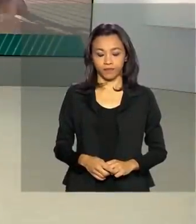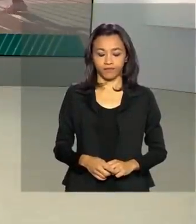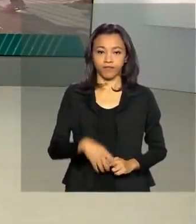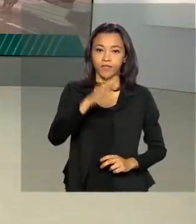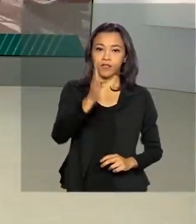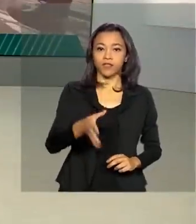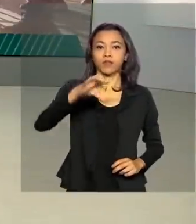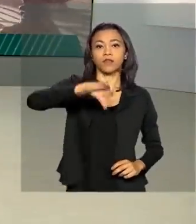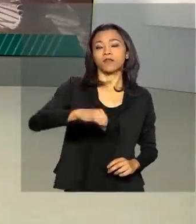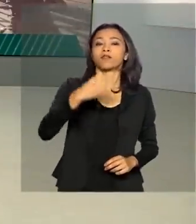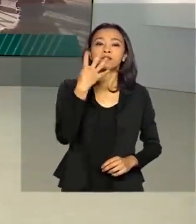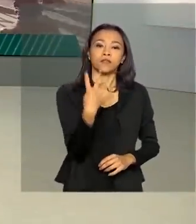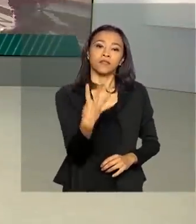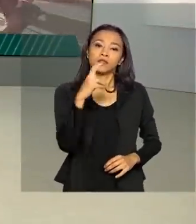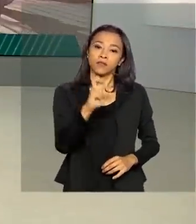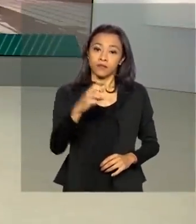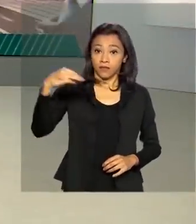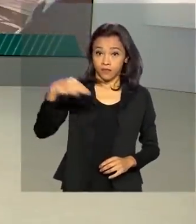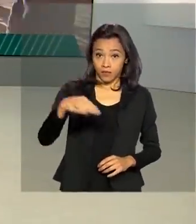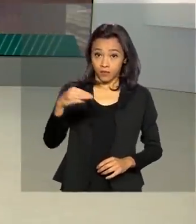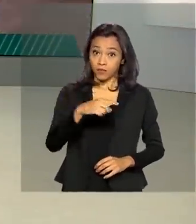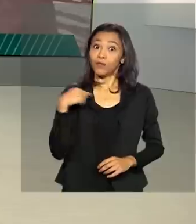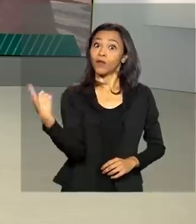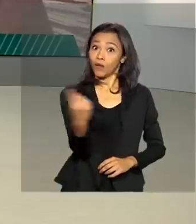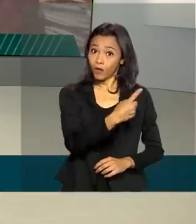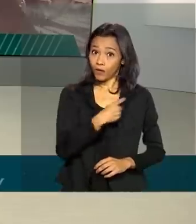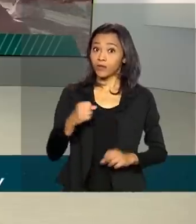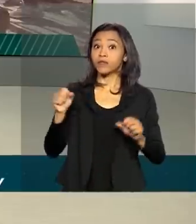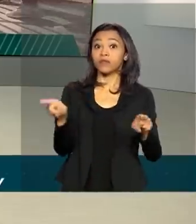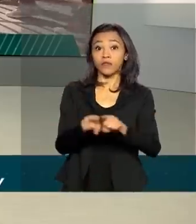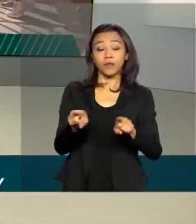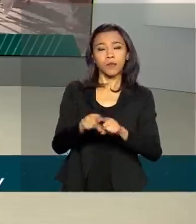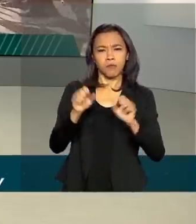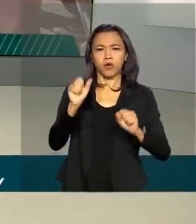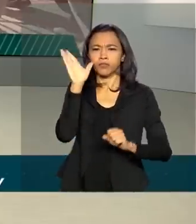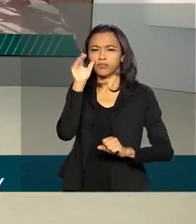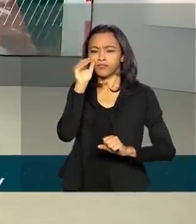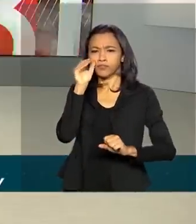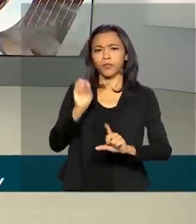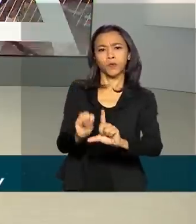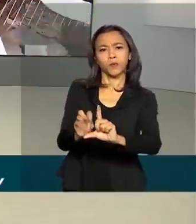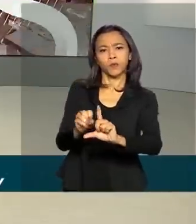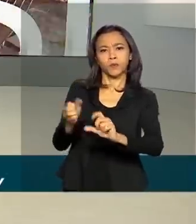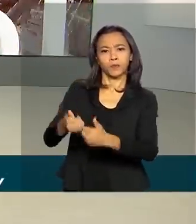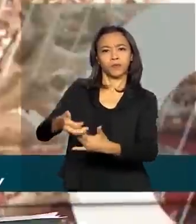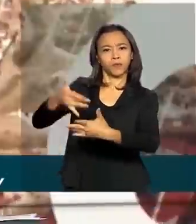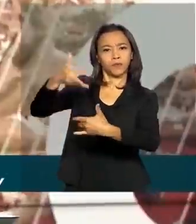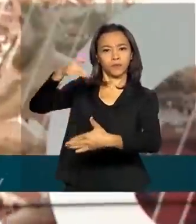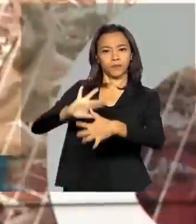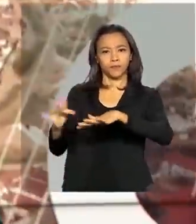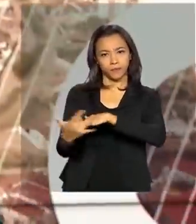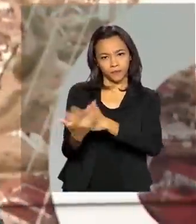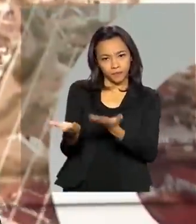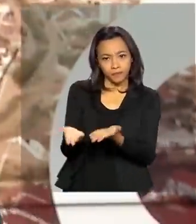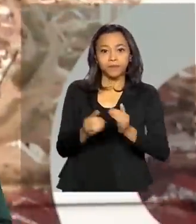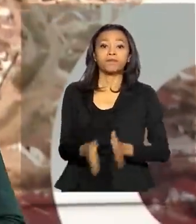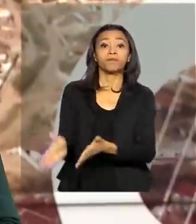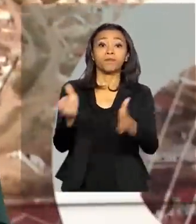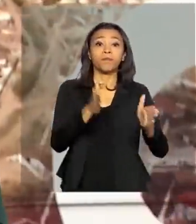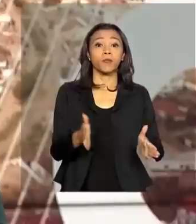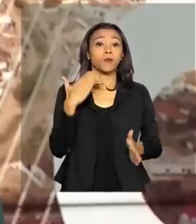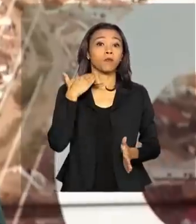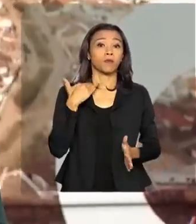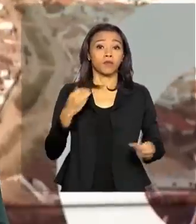São 9 horas e 45 minutos. Nós estamos ao vivo também pelas redes sociais. A Caixa